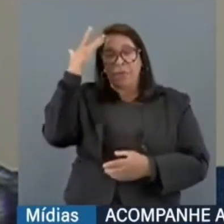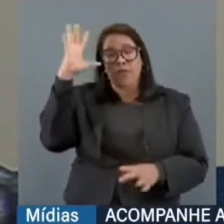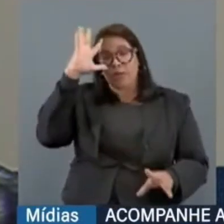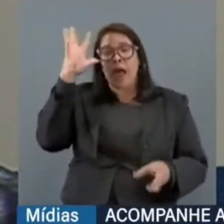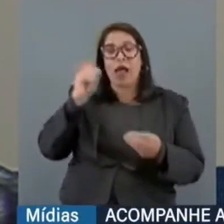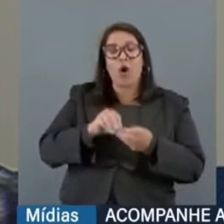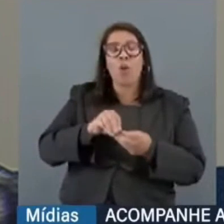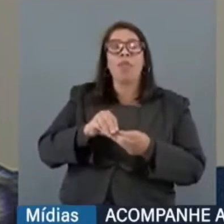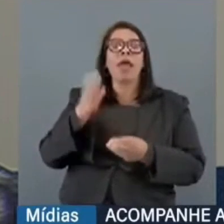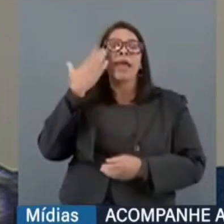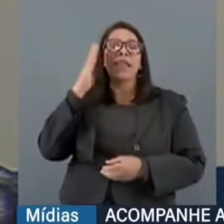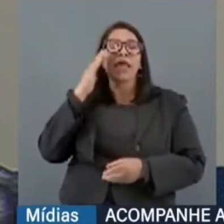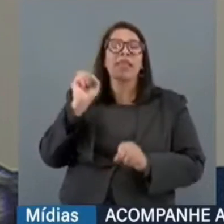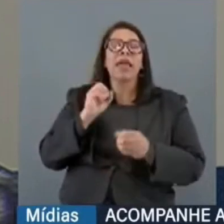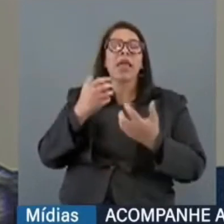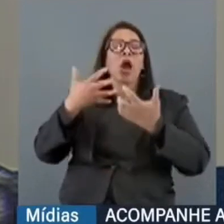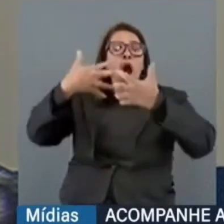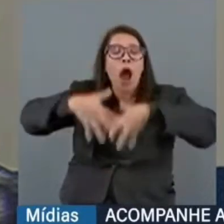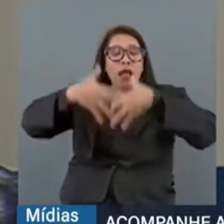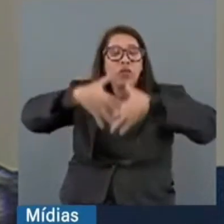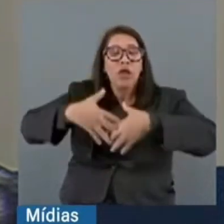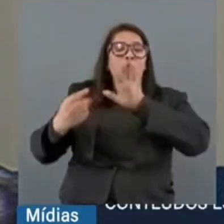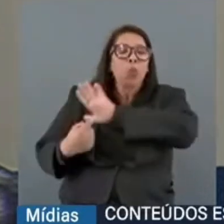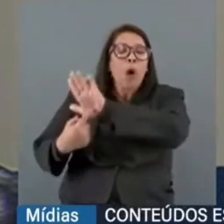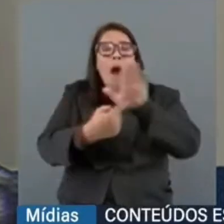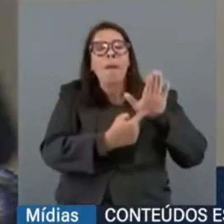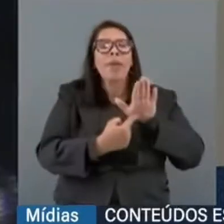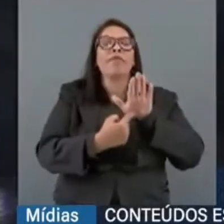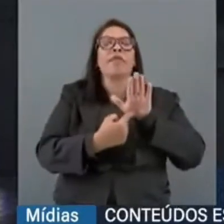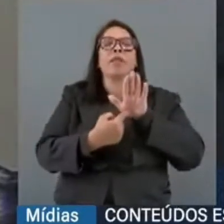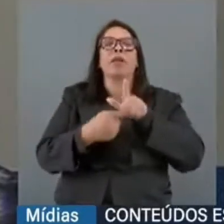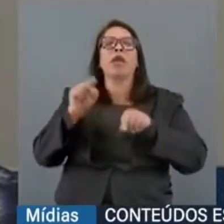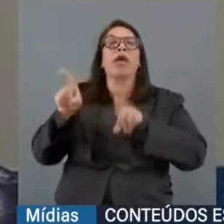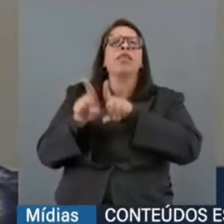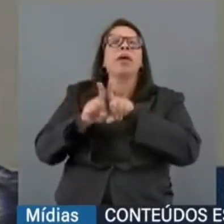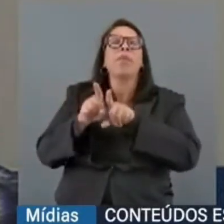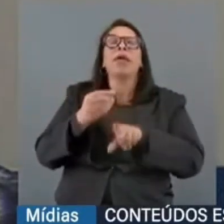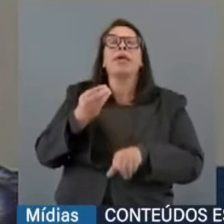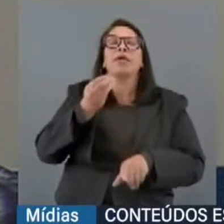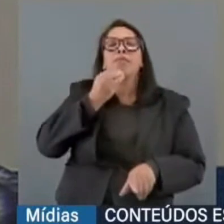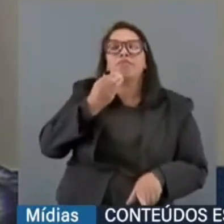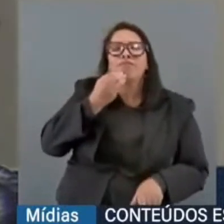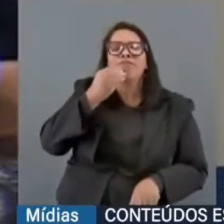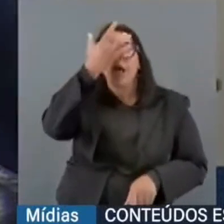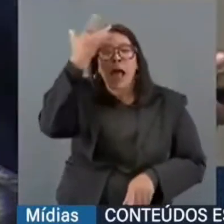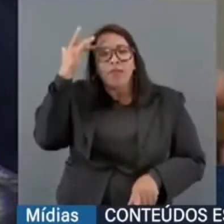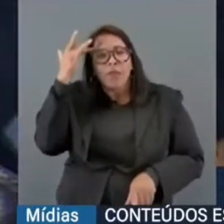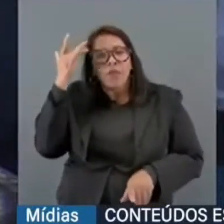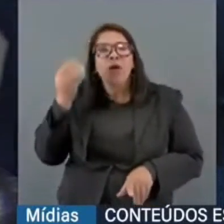raciocínio que nós estávamos apresentando publicamente e também pudessem